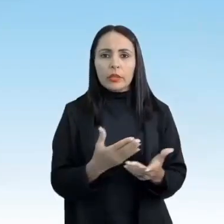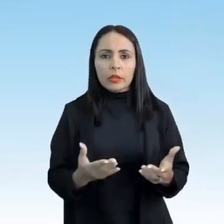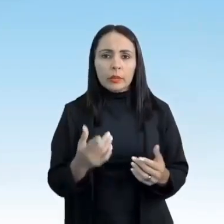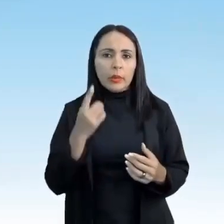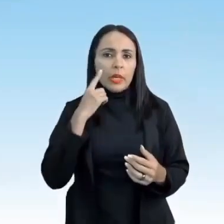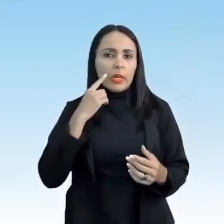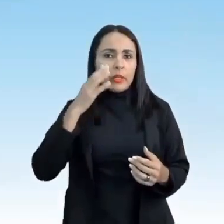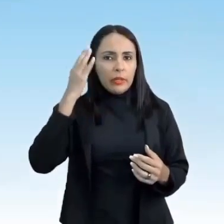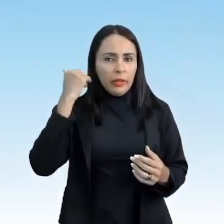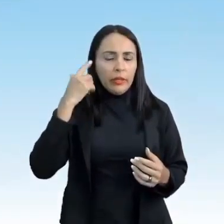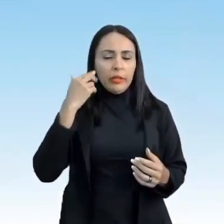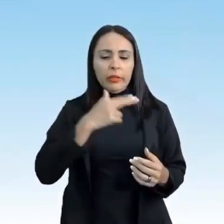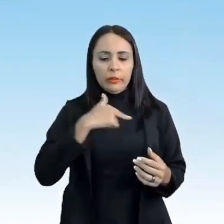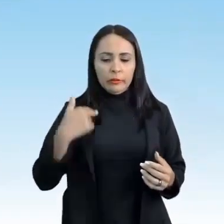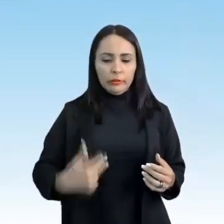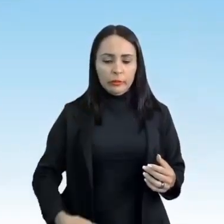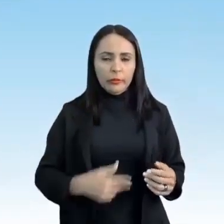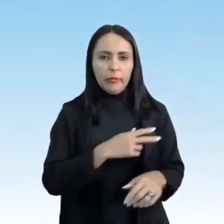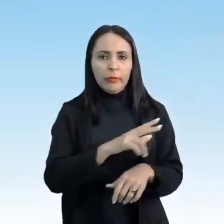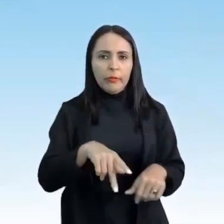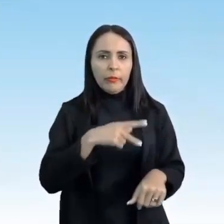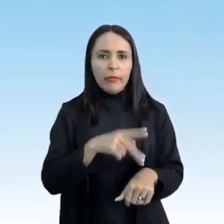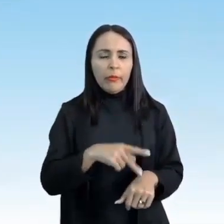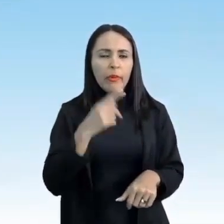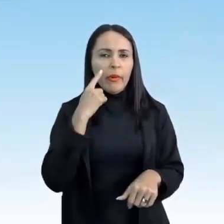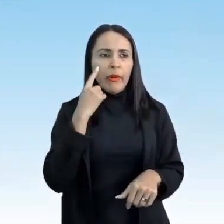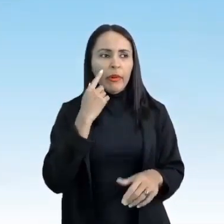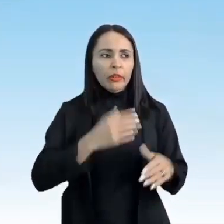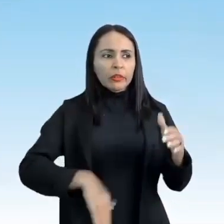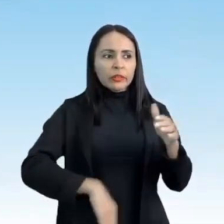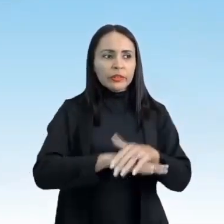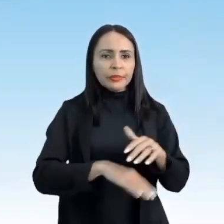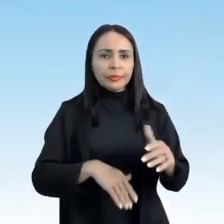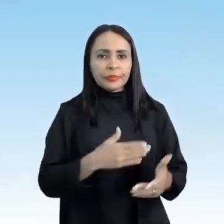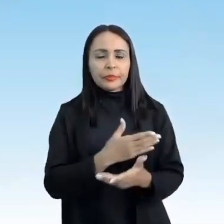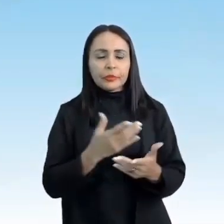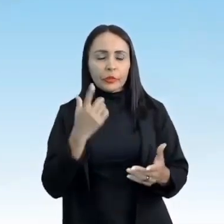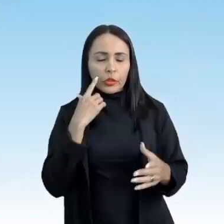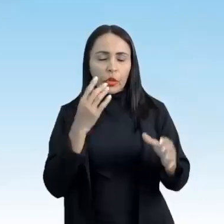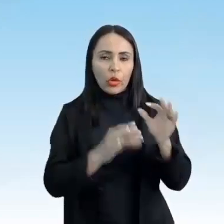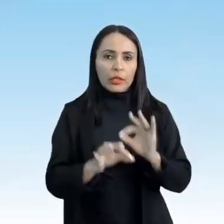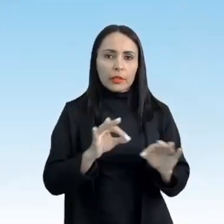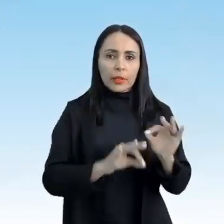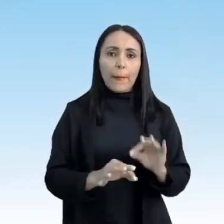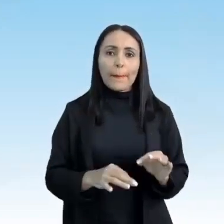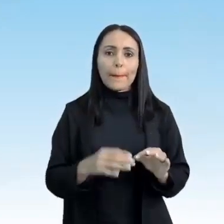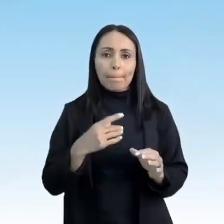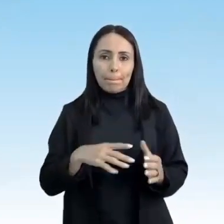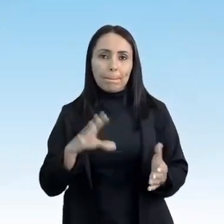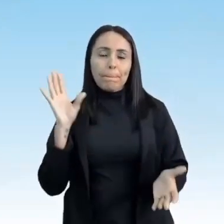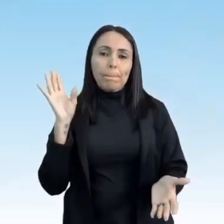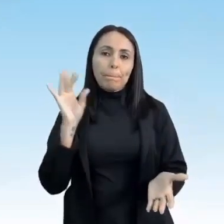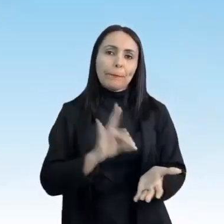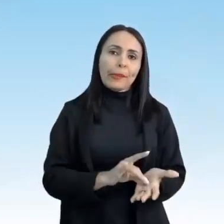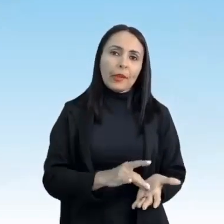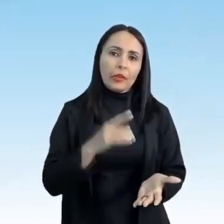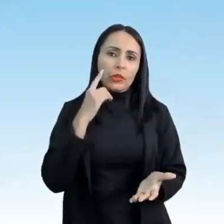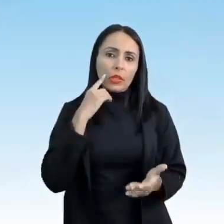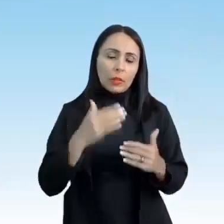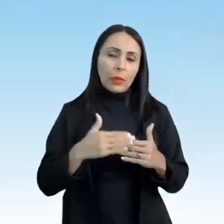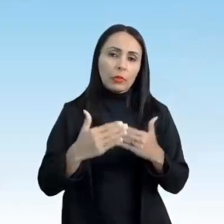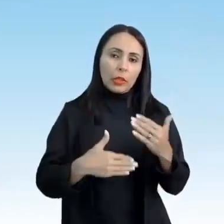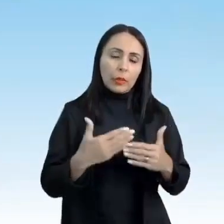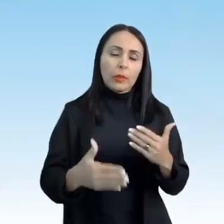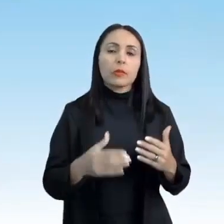sabe-se que na China, um jogo de bola com os pés foi regulamentado e oficializado para o treinamento